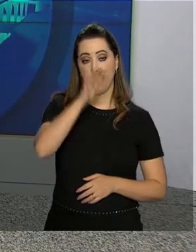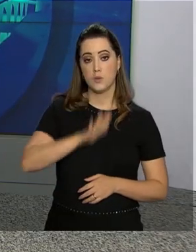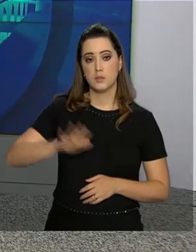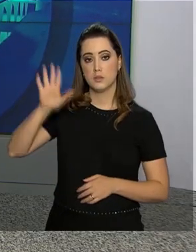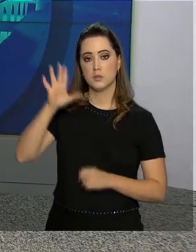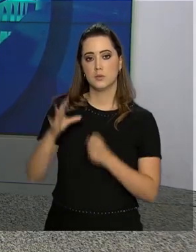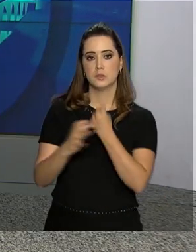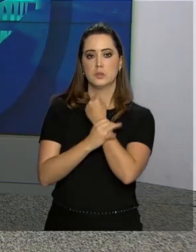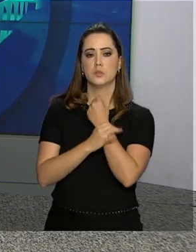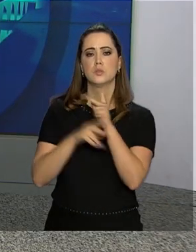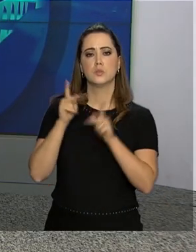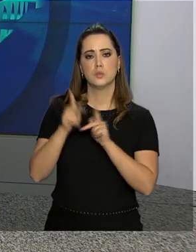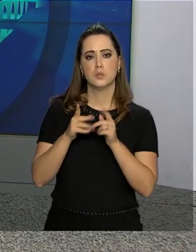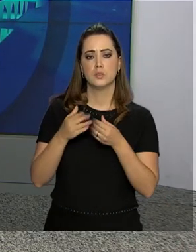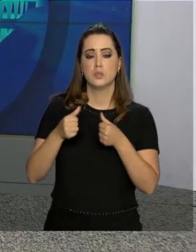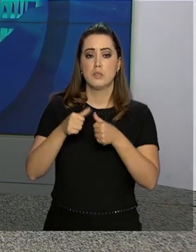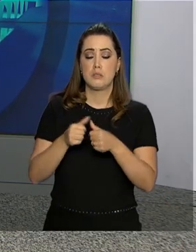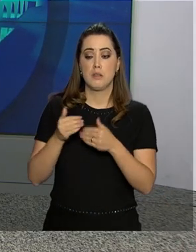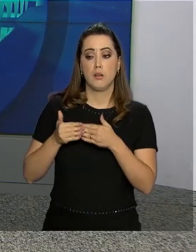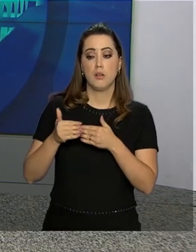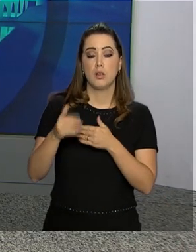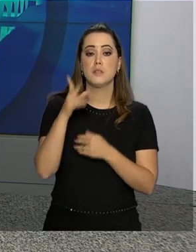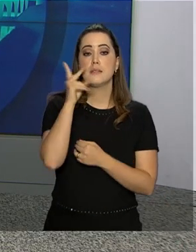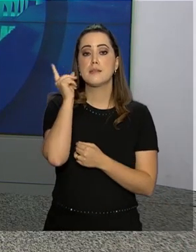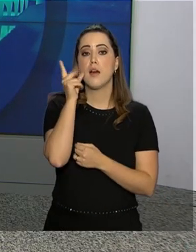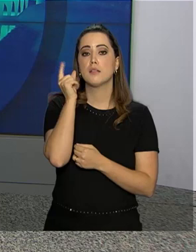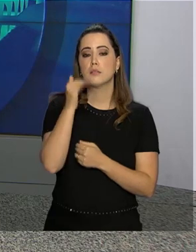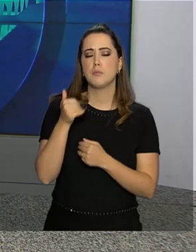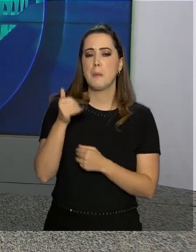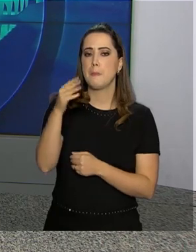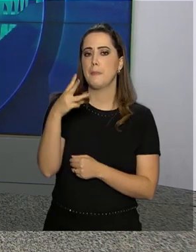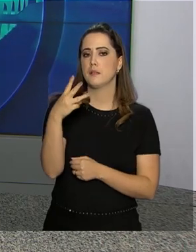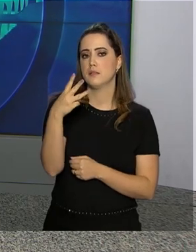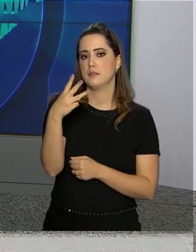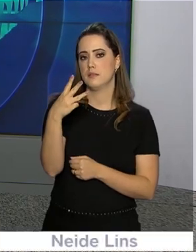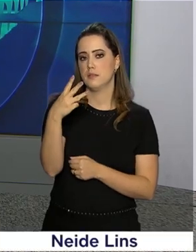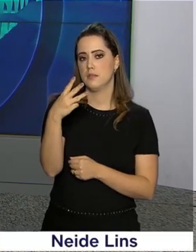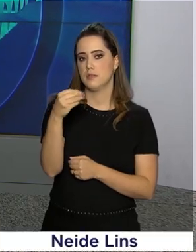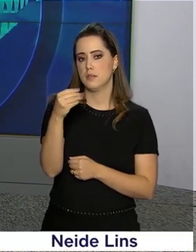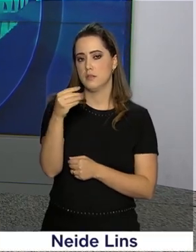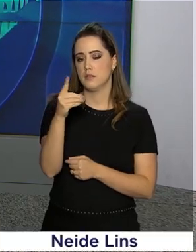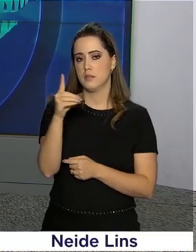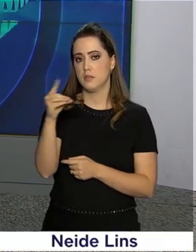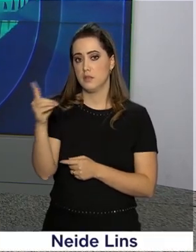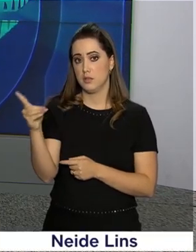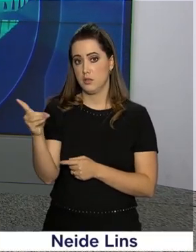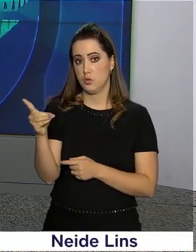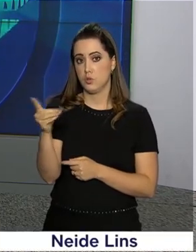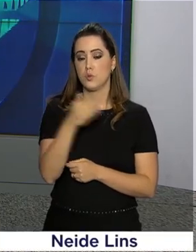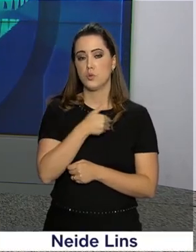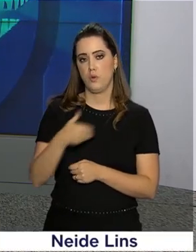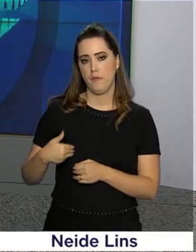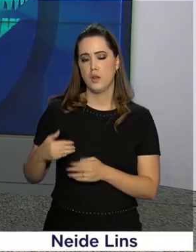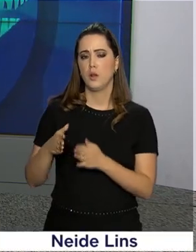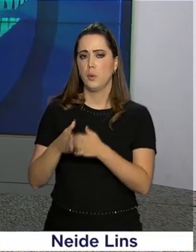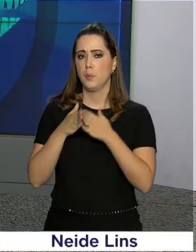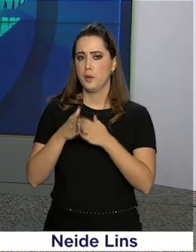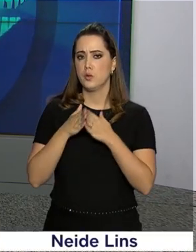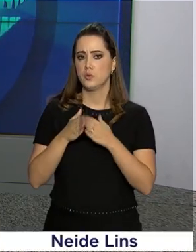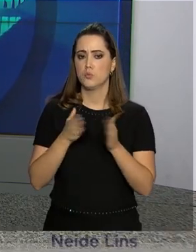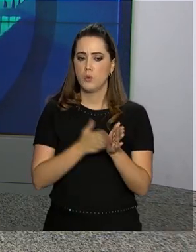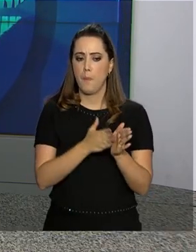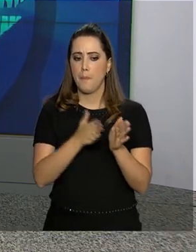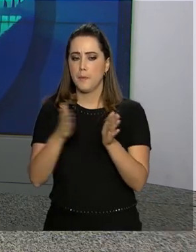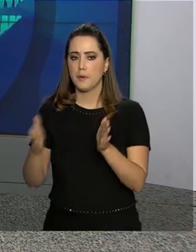Nacional de Segurança Pública ficará no estado do Ceará por mais 30 dias. A pedido do governador do estado, a